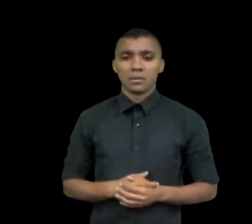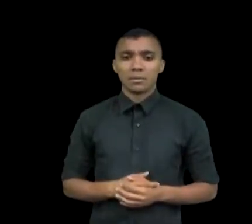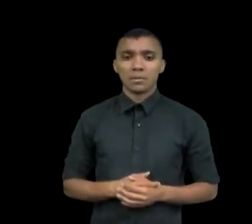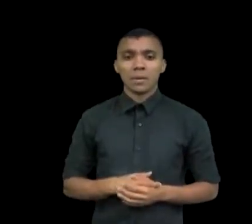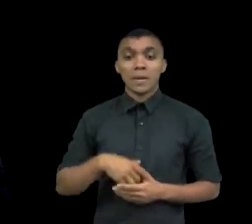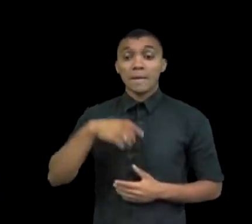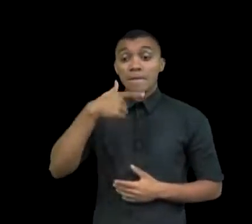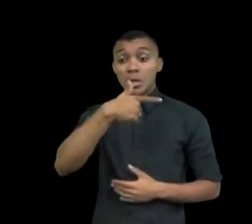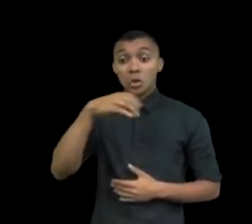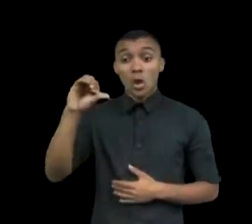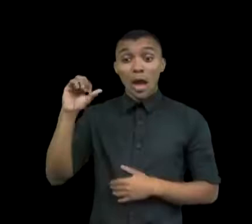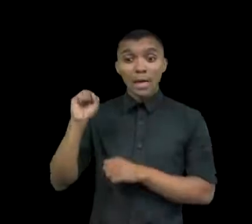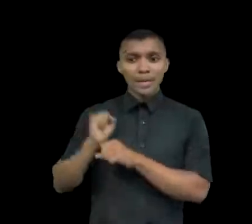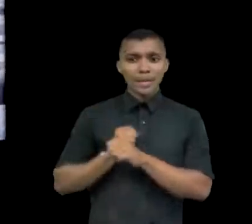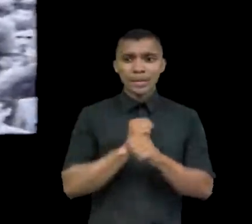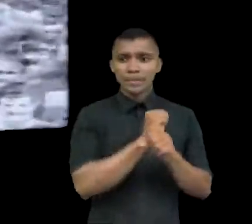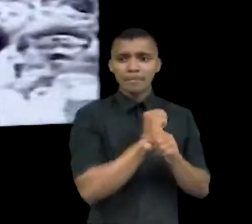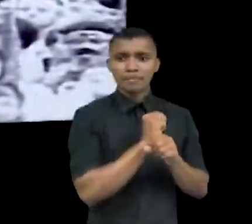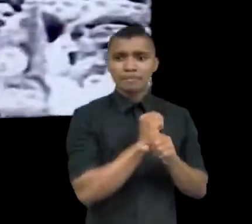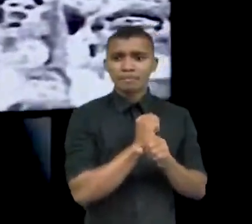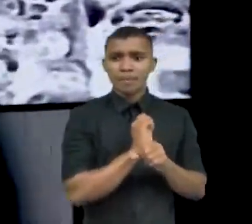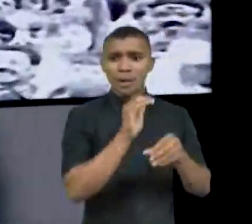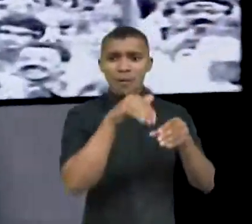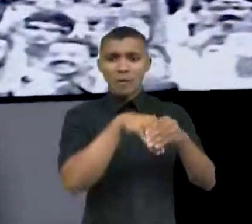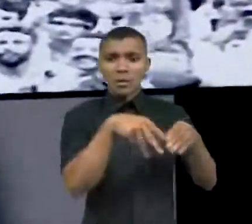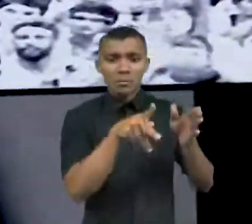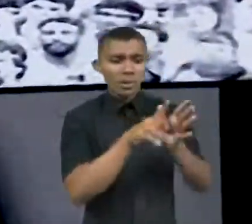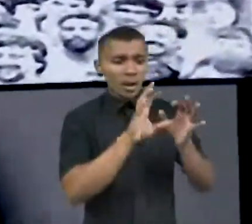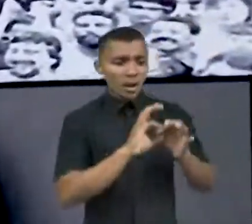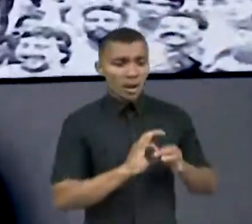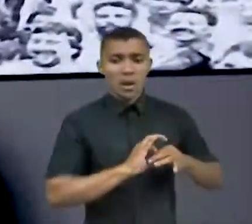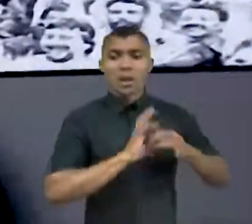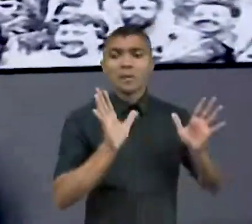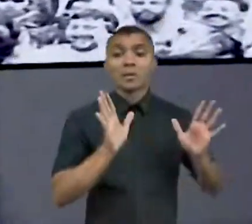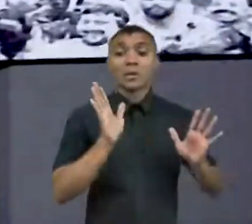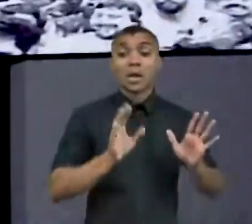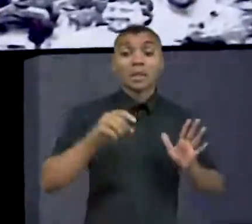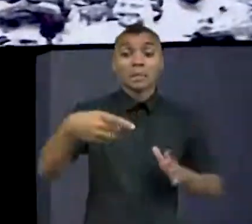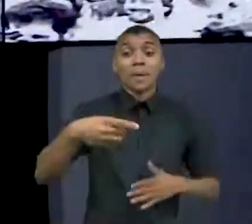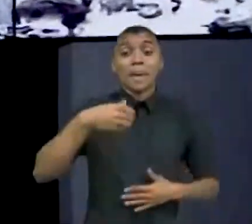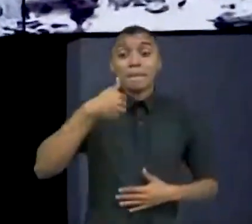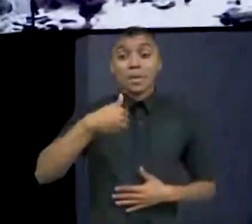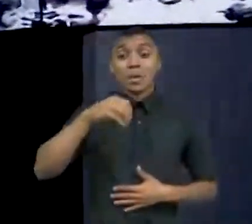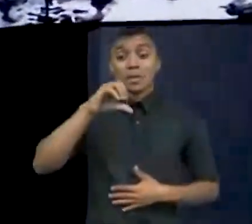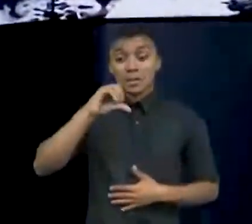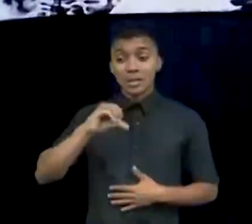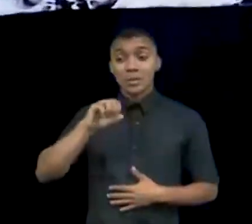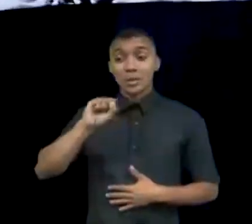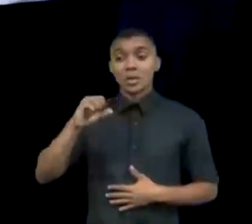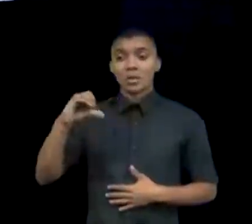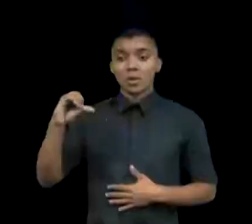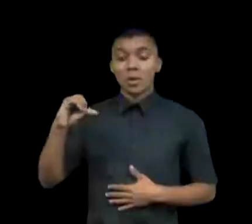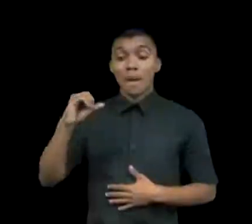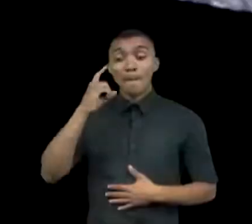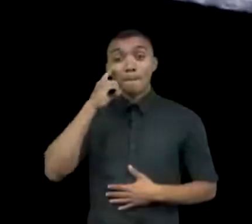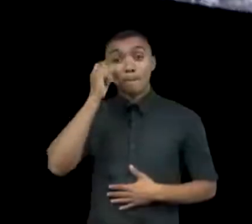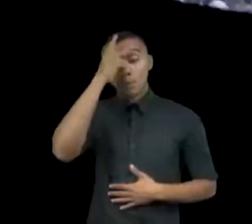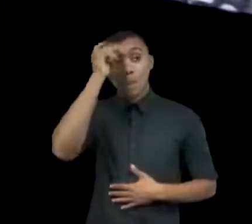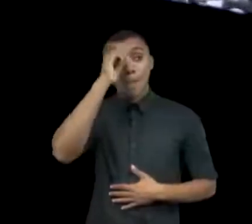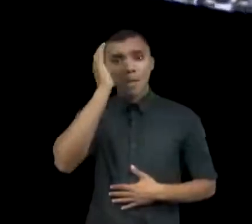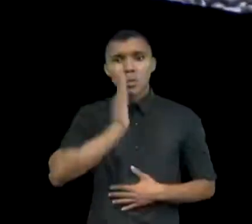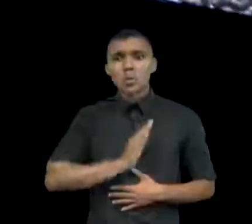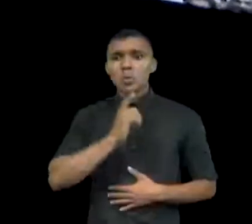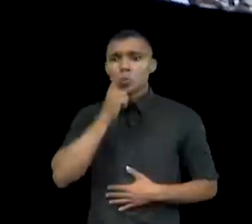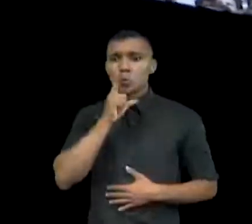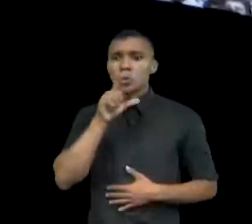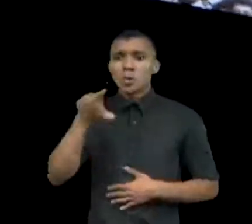anos com eleições presidenciais indiretas, somente em 1989 o brasileiro voltou a escolher